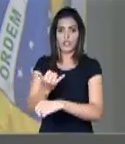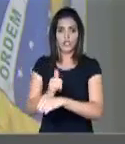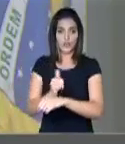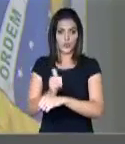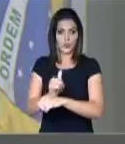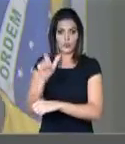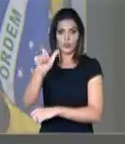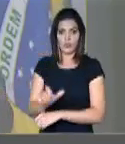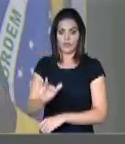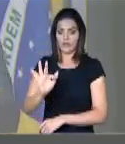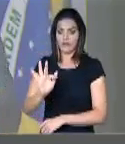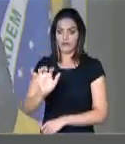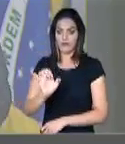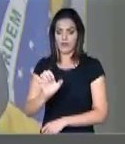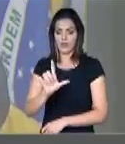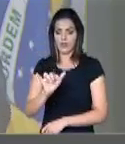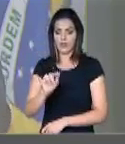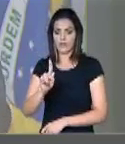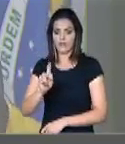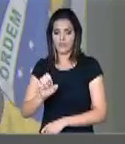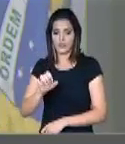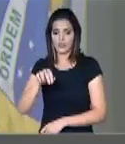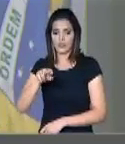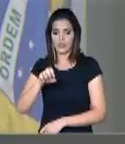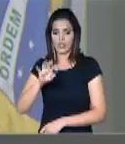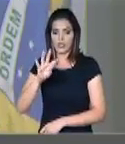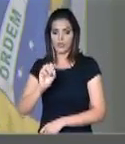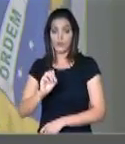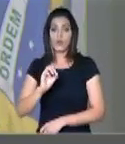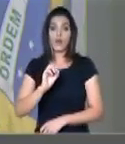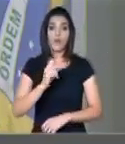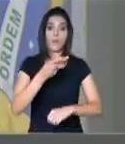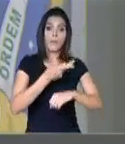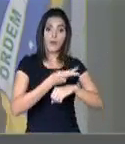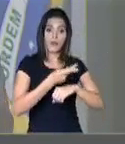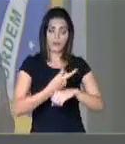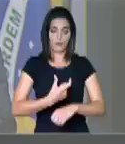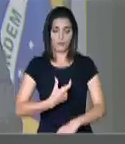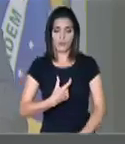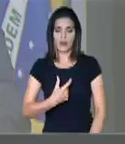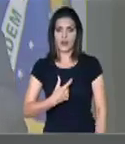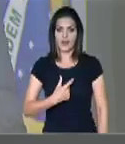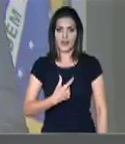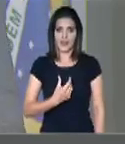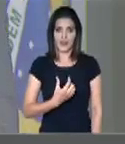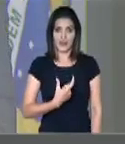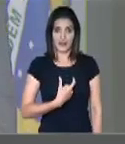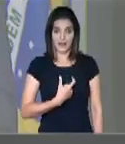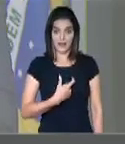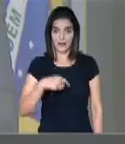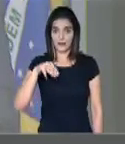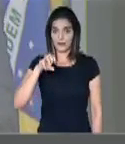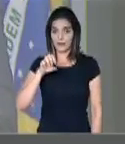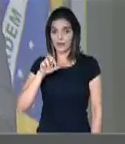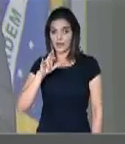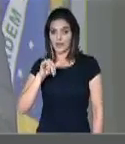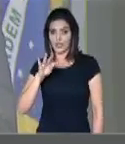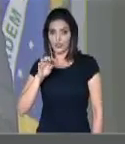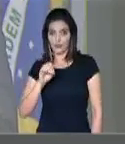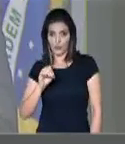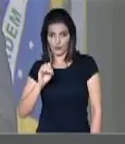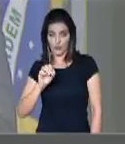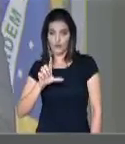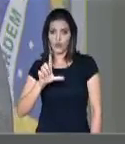Felipe Neto ao prêmio Medalha do Mérito Legislativo. Sr.